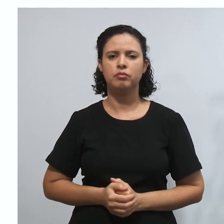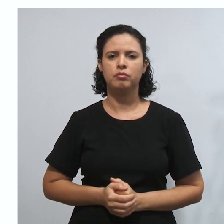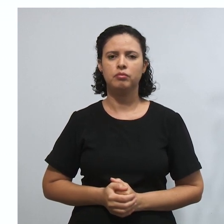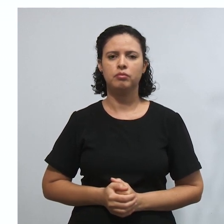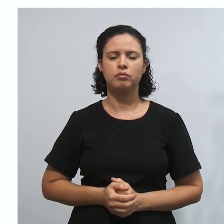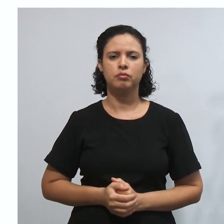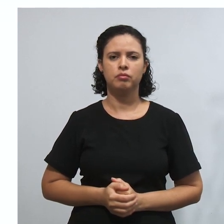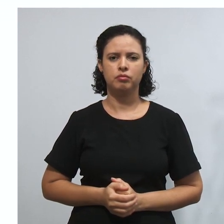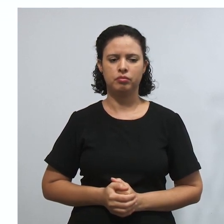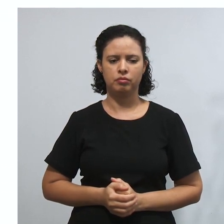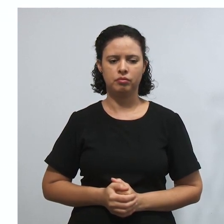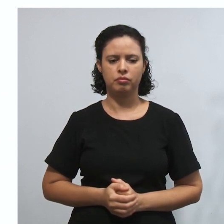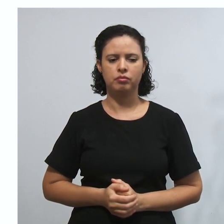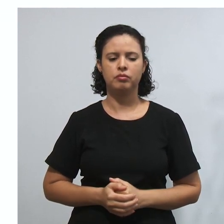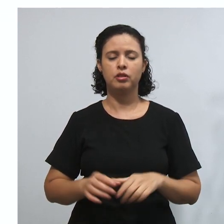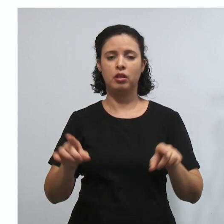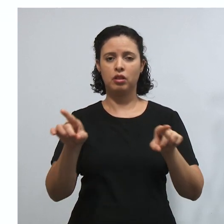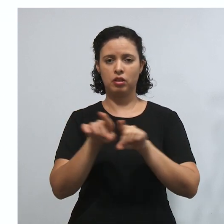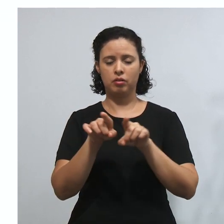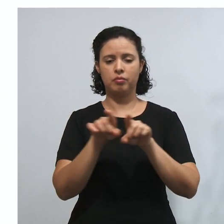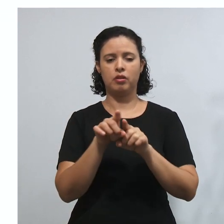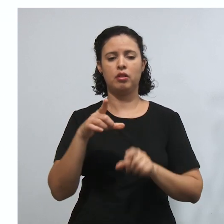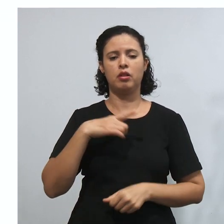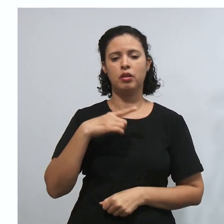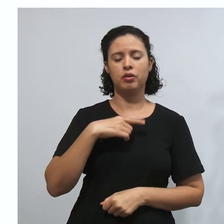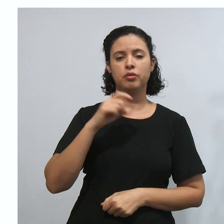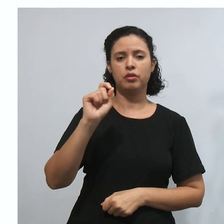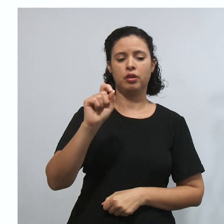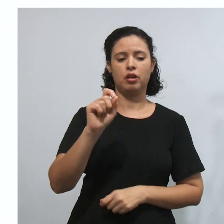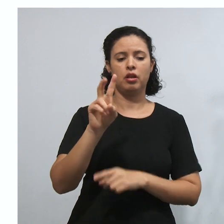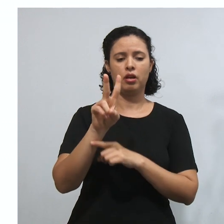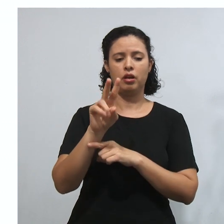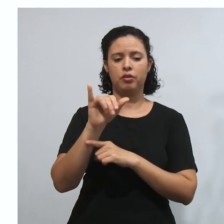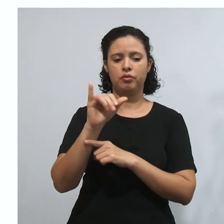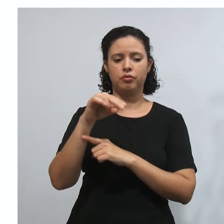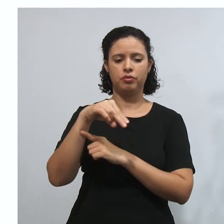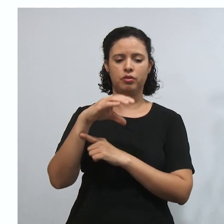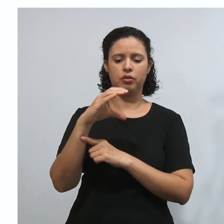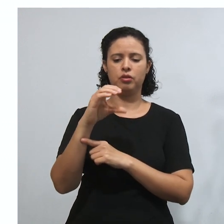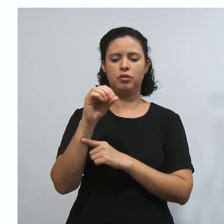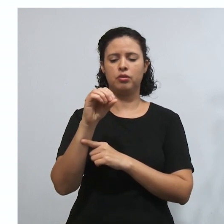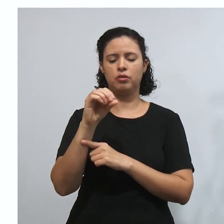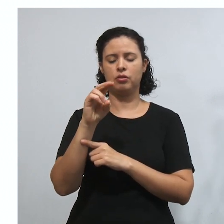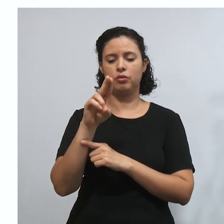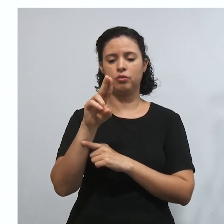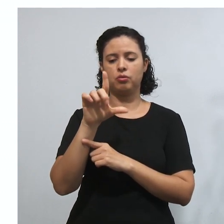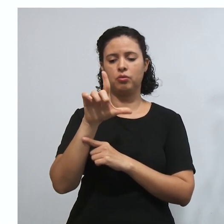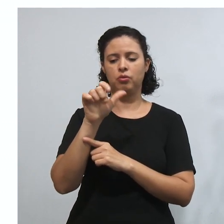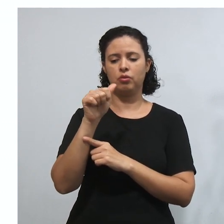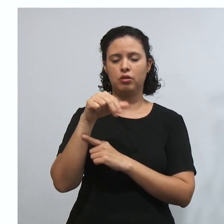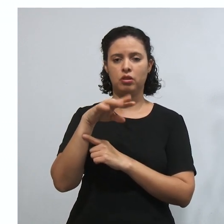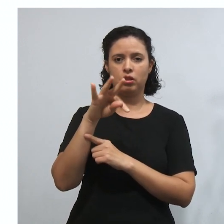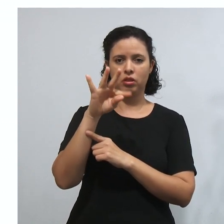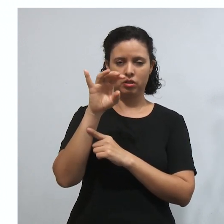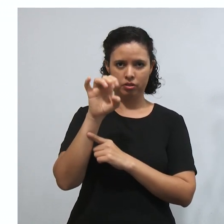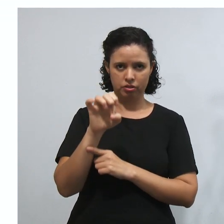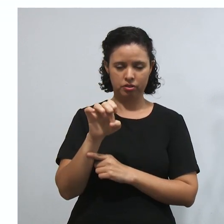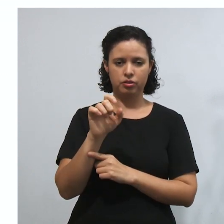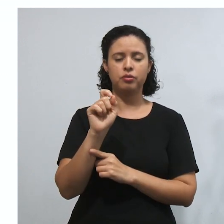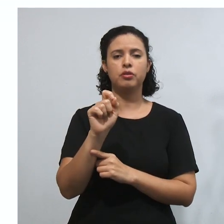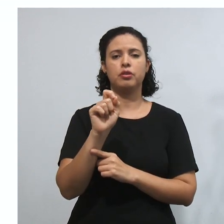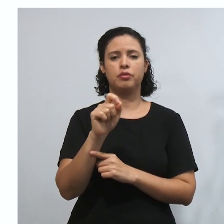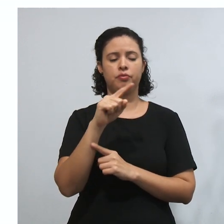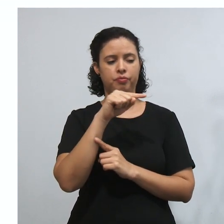Ela também tem efeito vinculante, olha só, porque a decisão definitiva de mérito proferida pelo